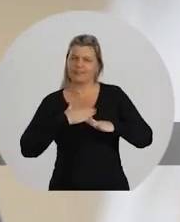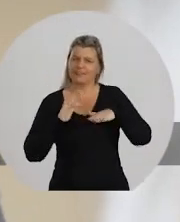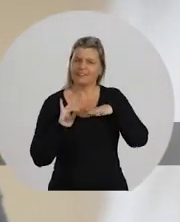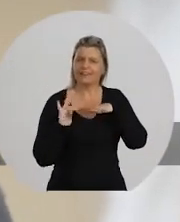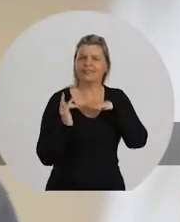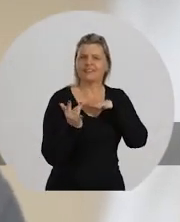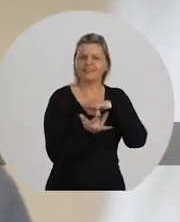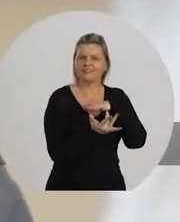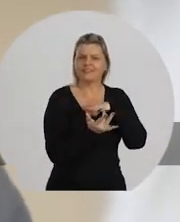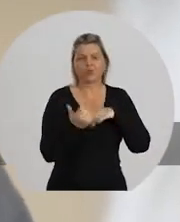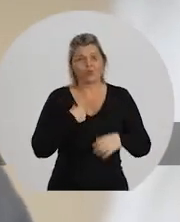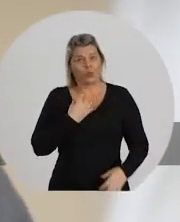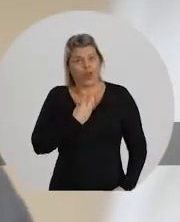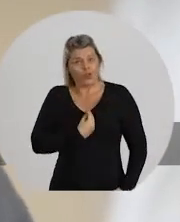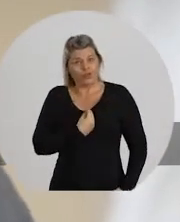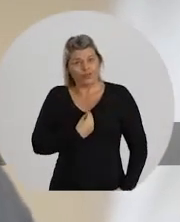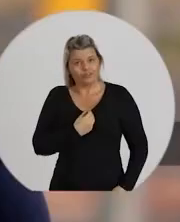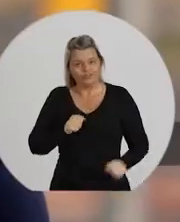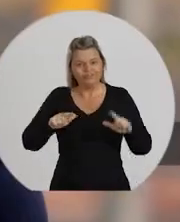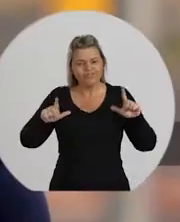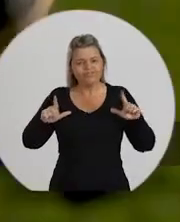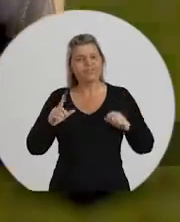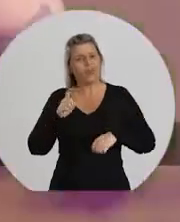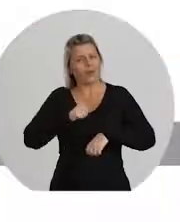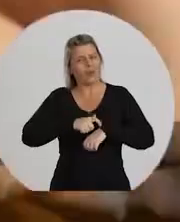redes. Estou ao vivo por lá.